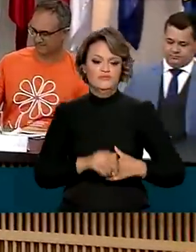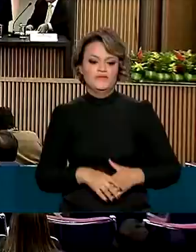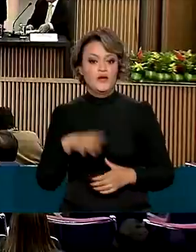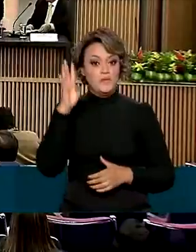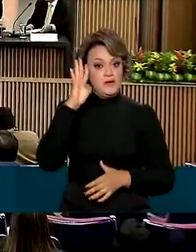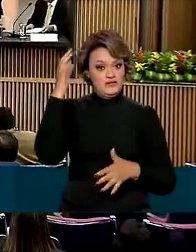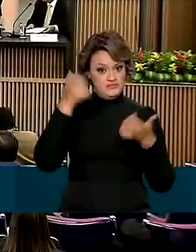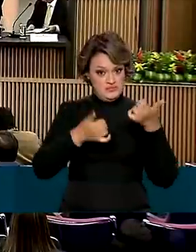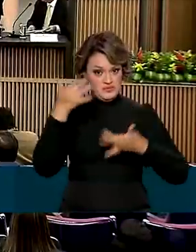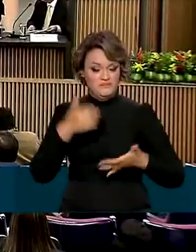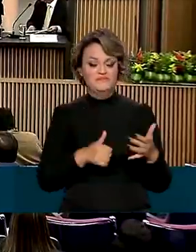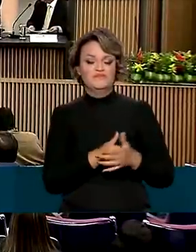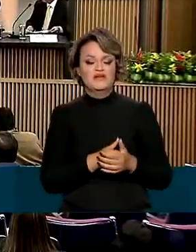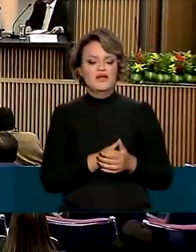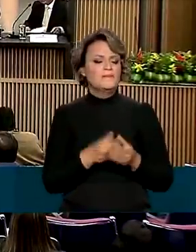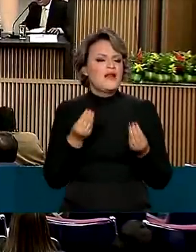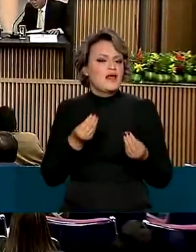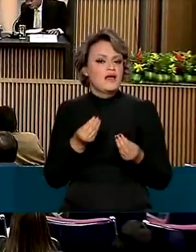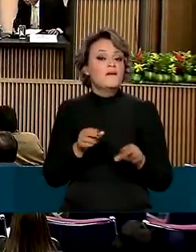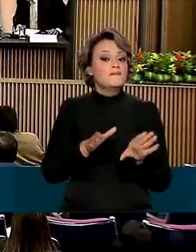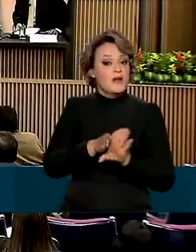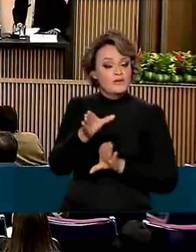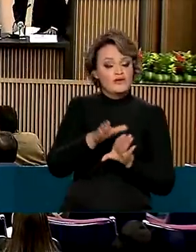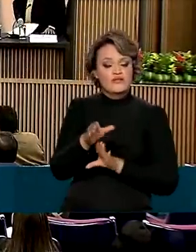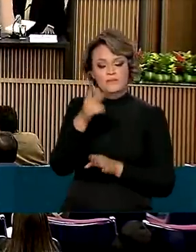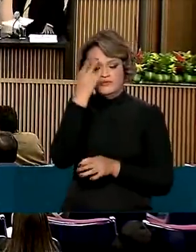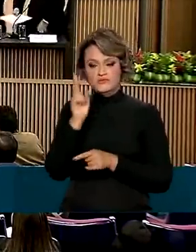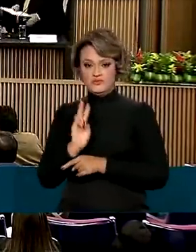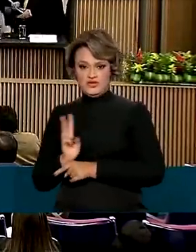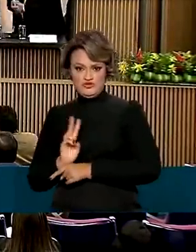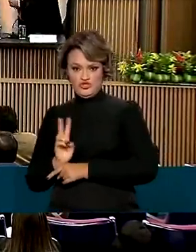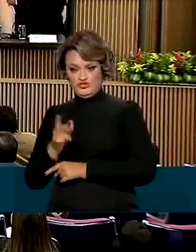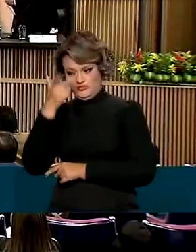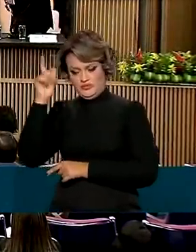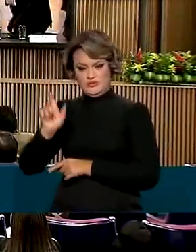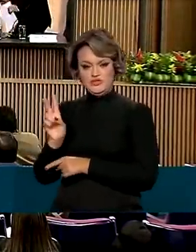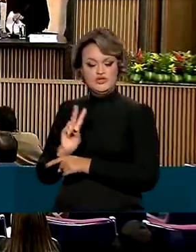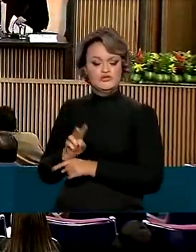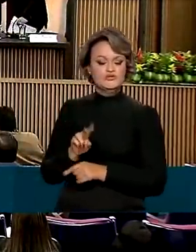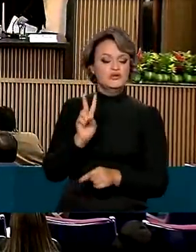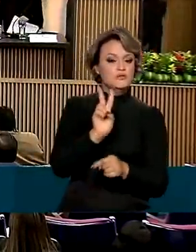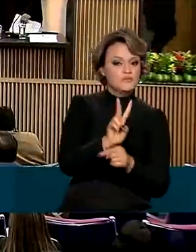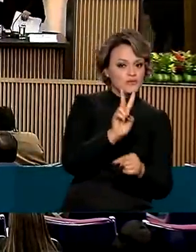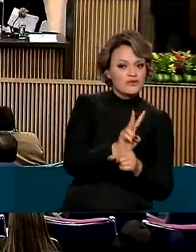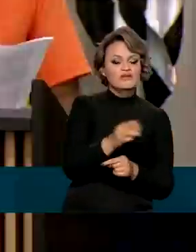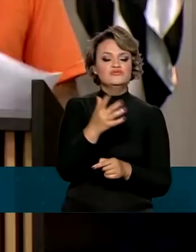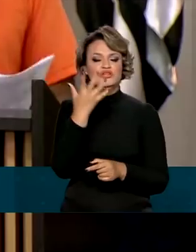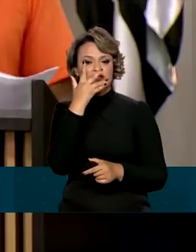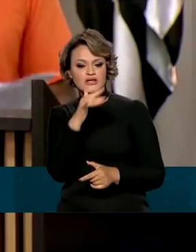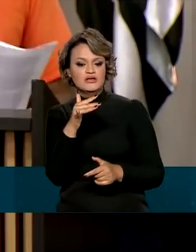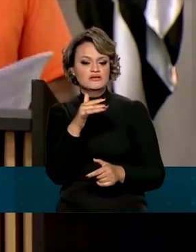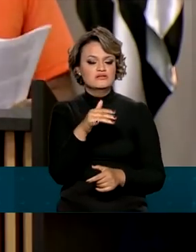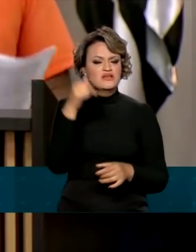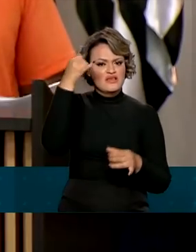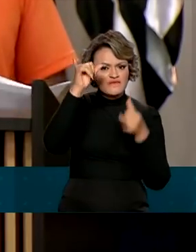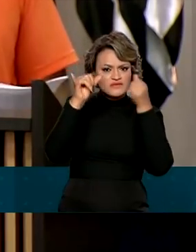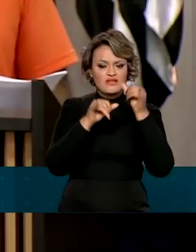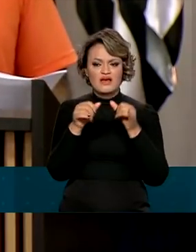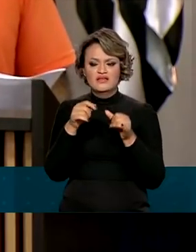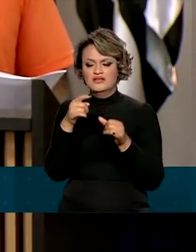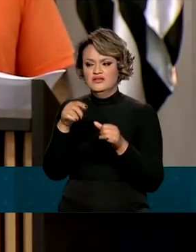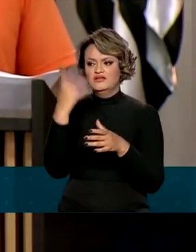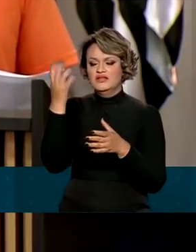-feira. A ideia é orientar agentes públicos responsáveis pela proteção das crianças e evitar que o